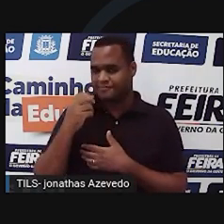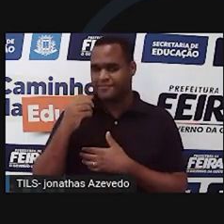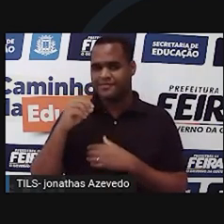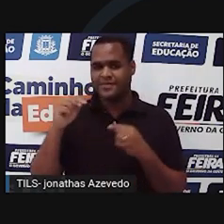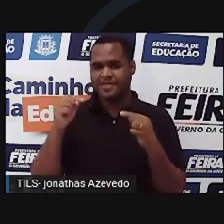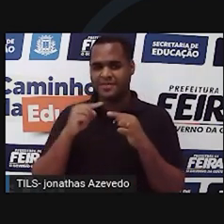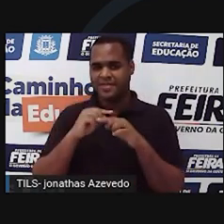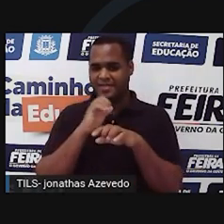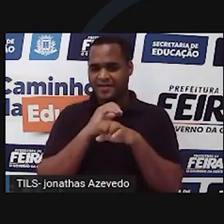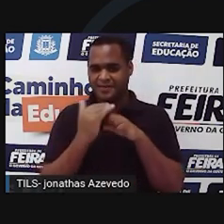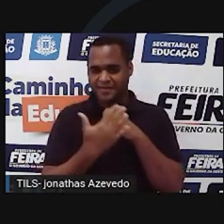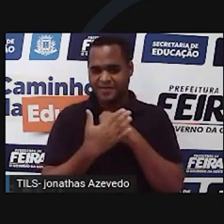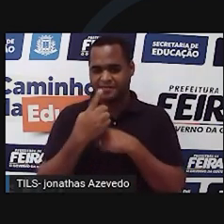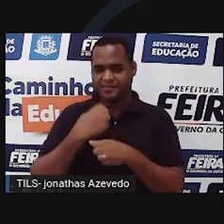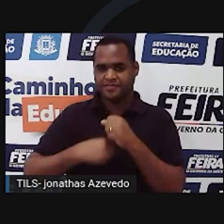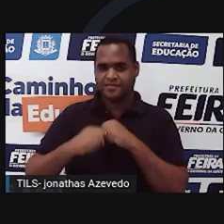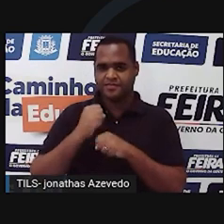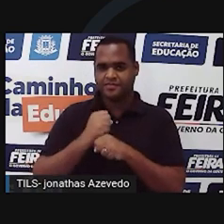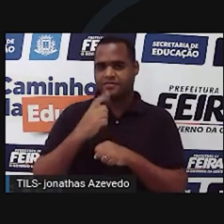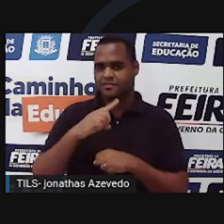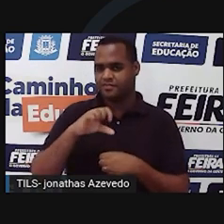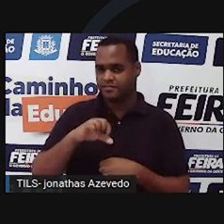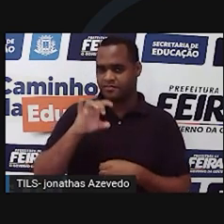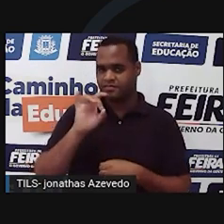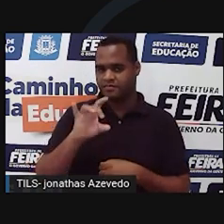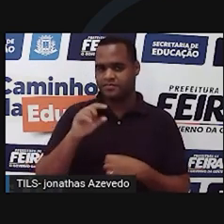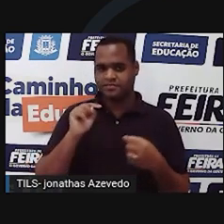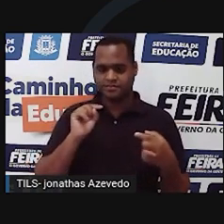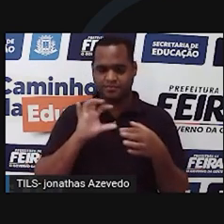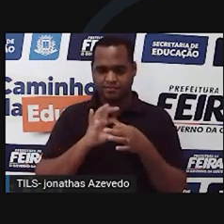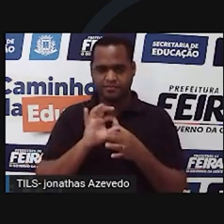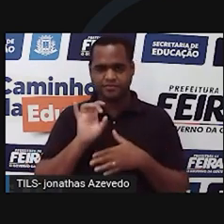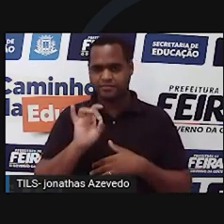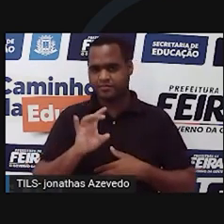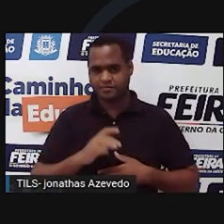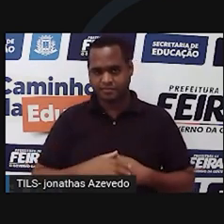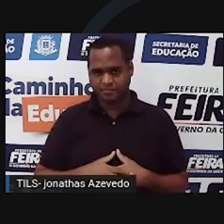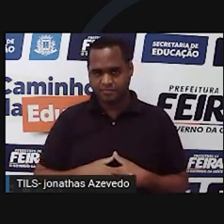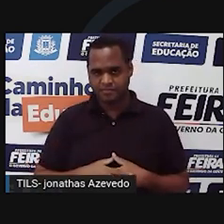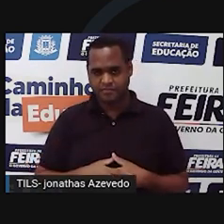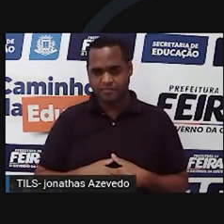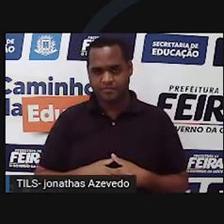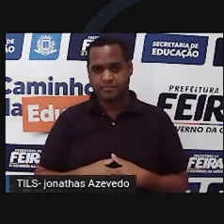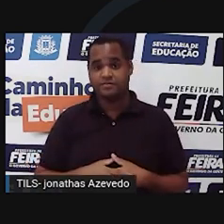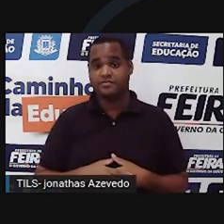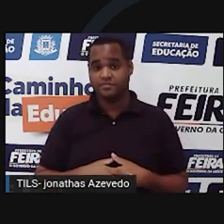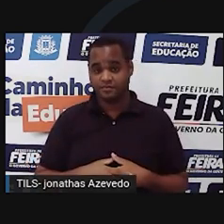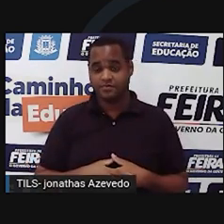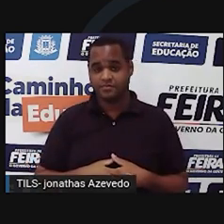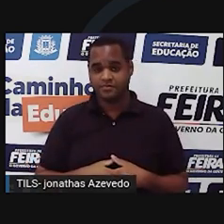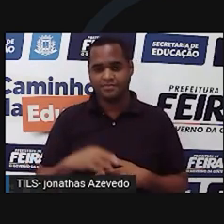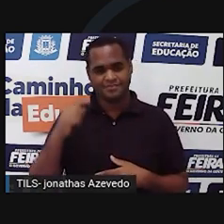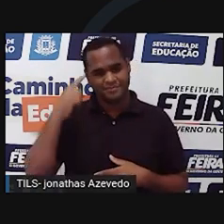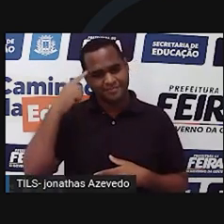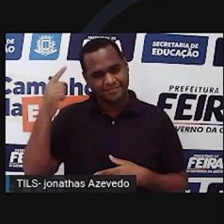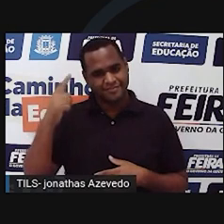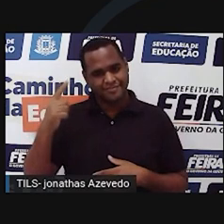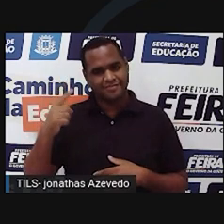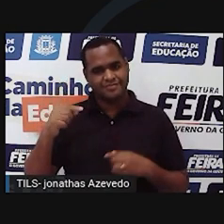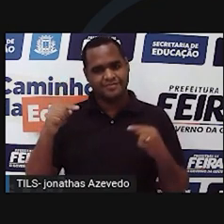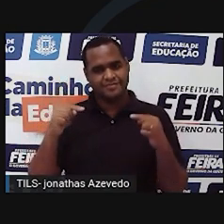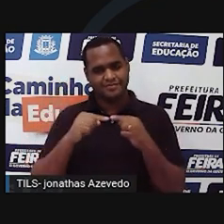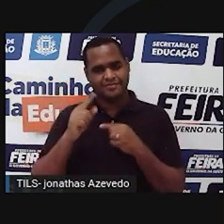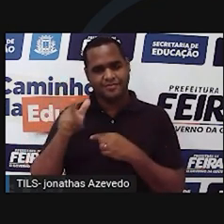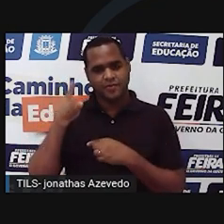pandemia de Covid-19, é só uma coincidência. Muito bem. E no Japão, também existe um horóscopo